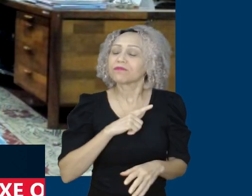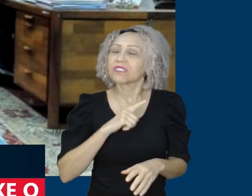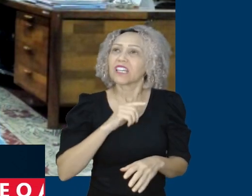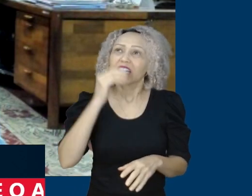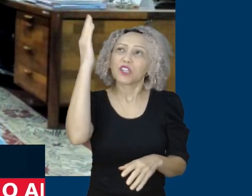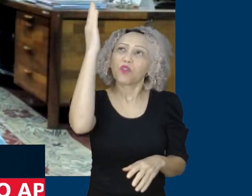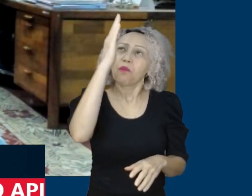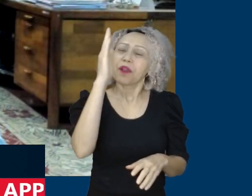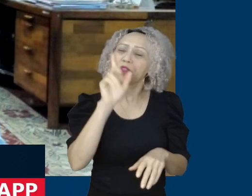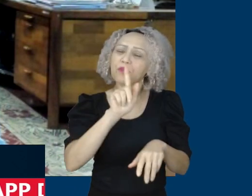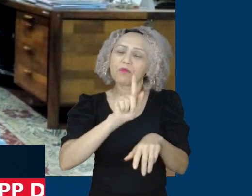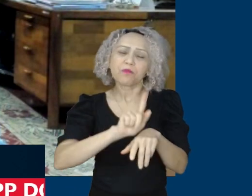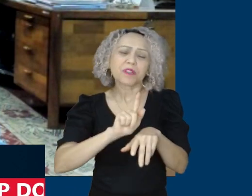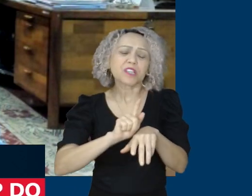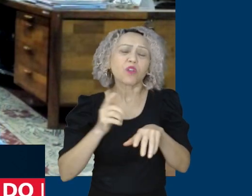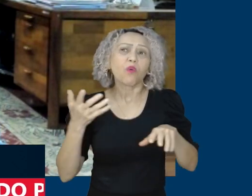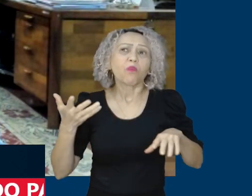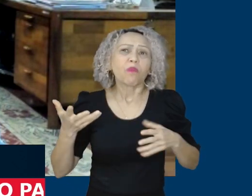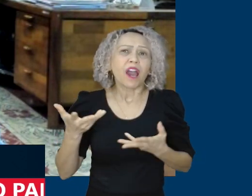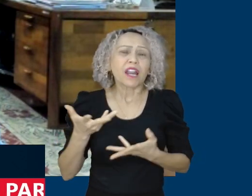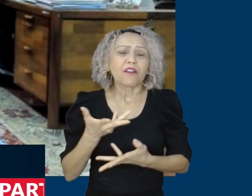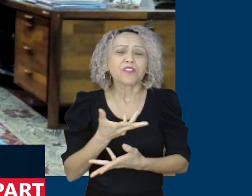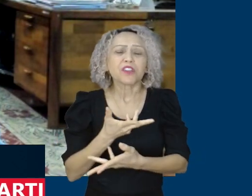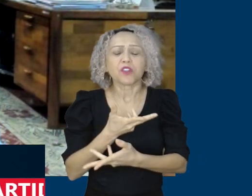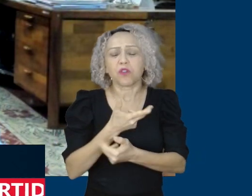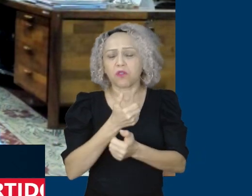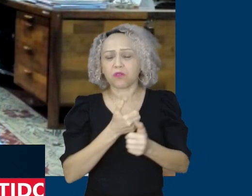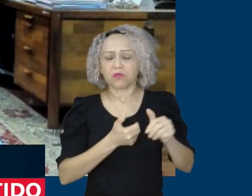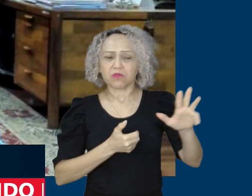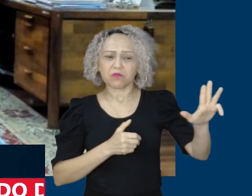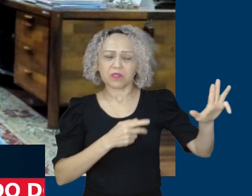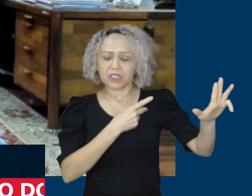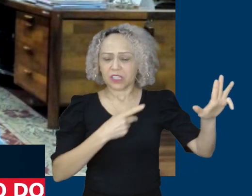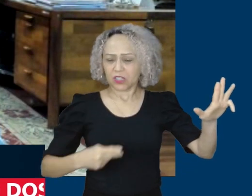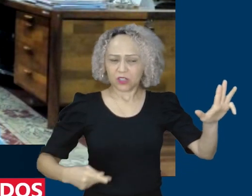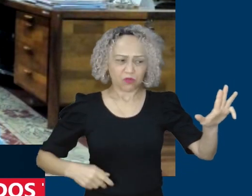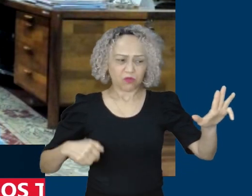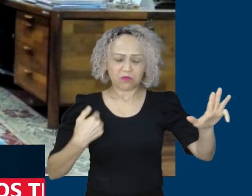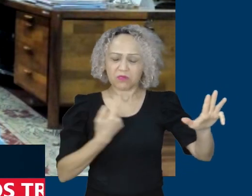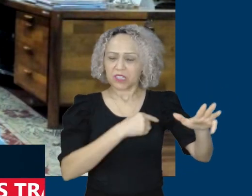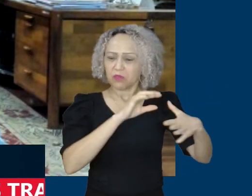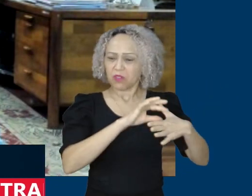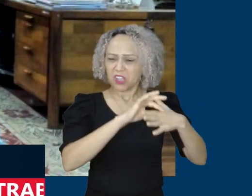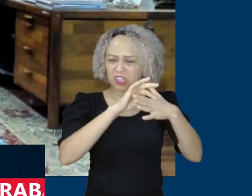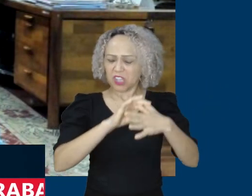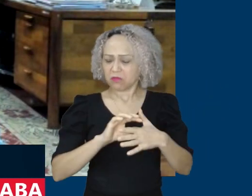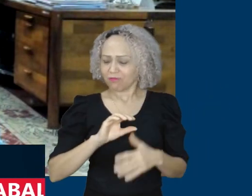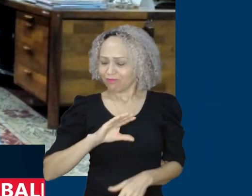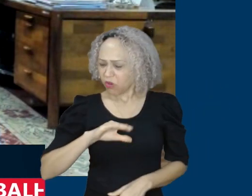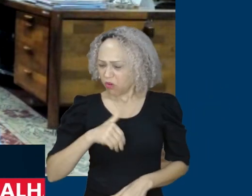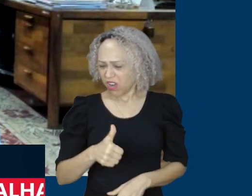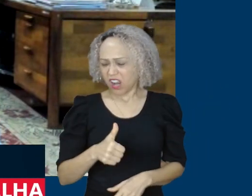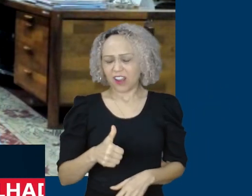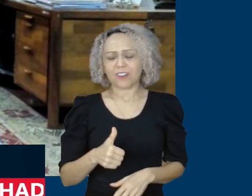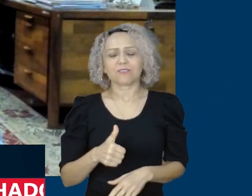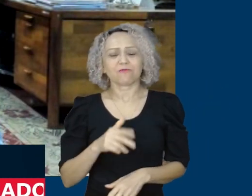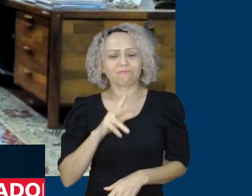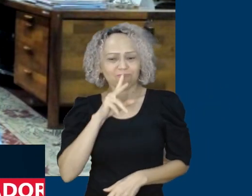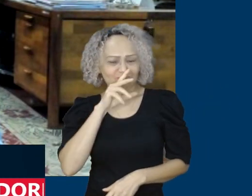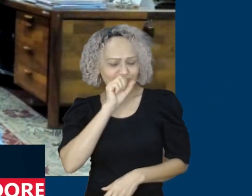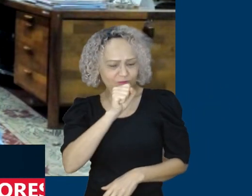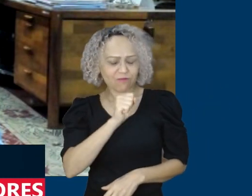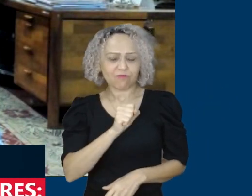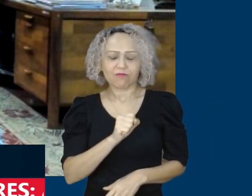nos lidera com muita determinação, com muita energia. O conjunto do governo, os ministros e ministras,